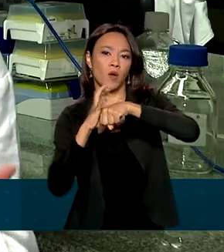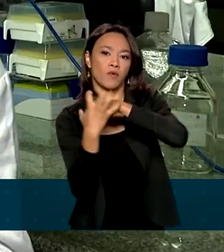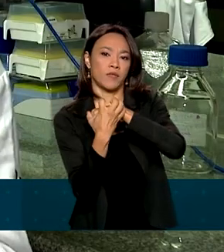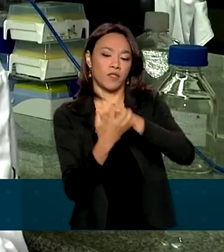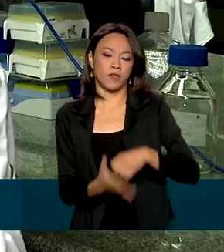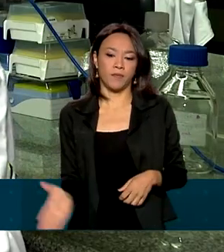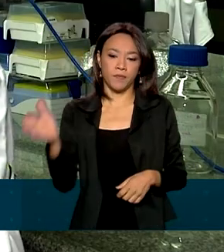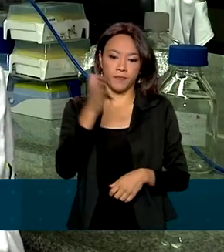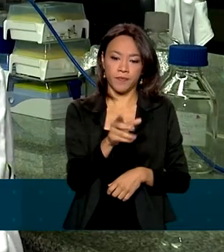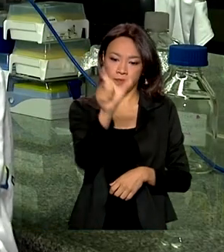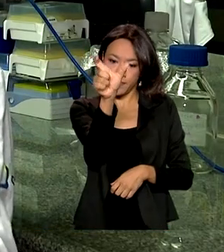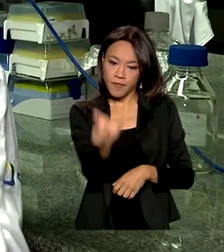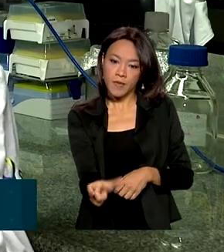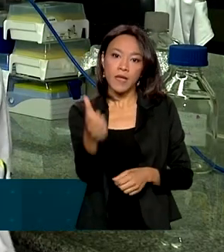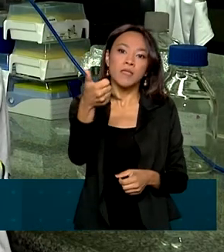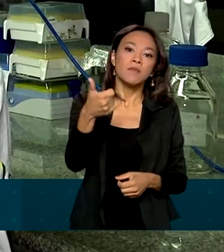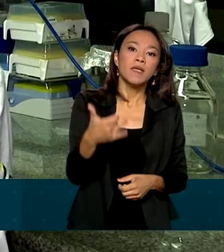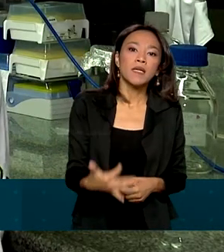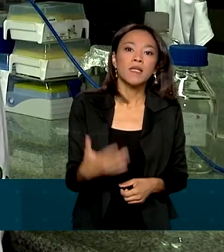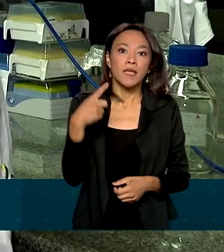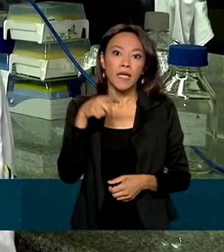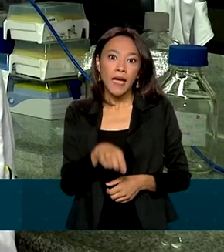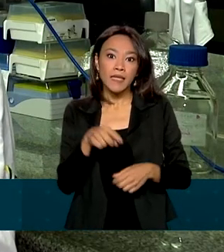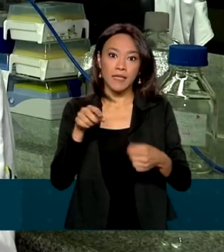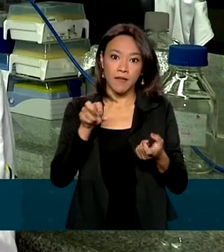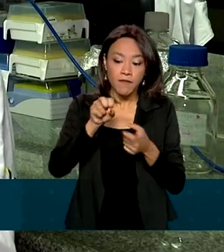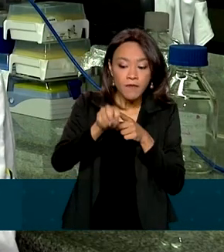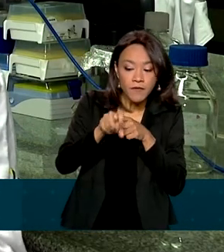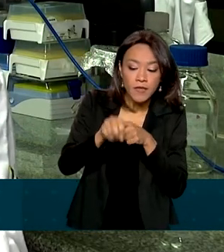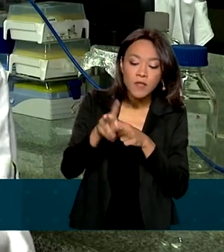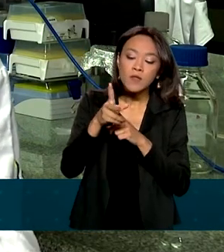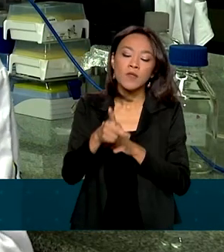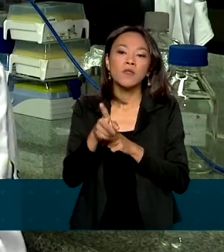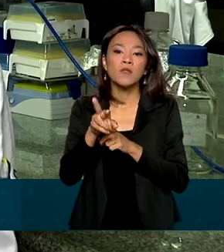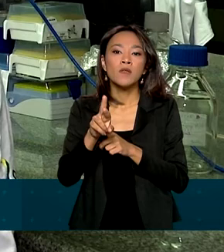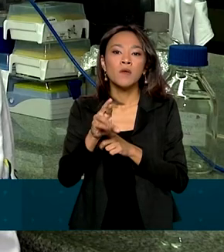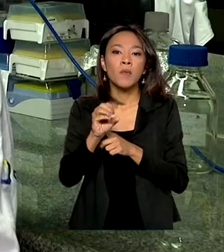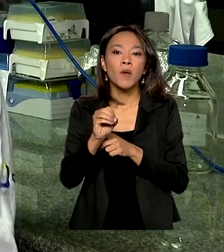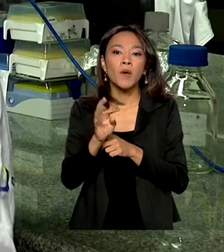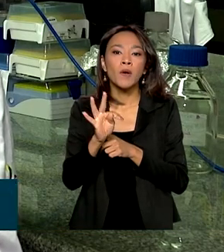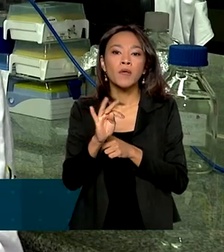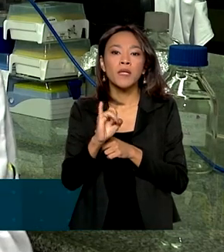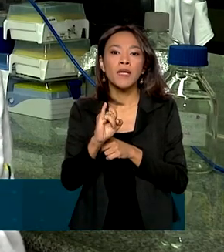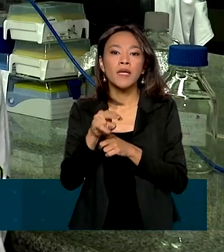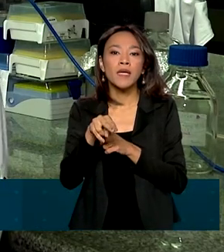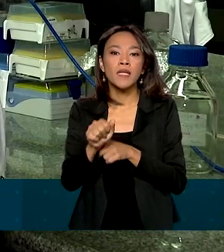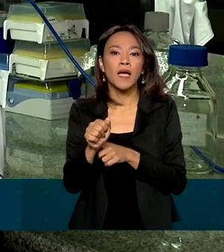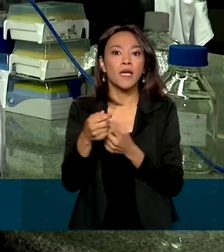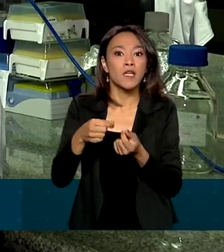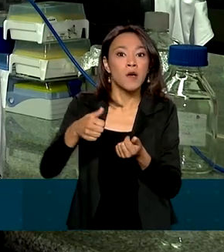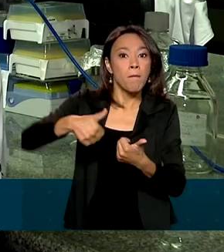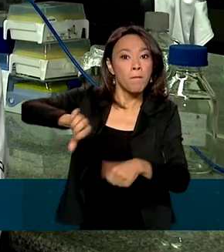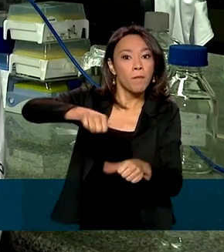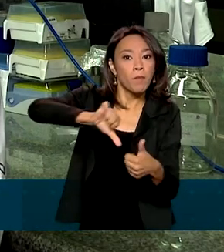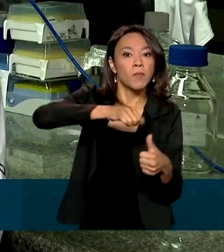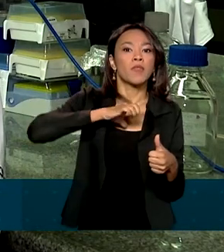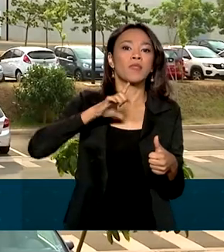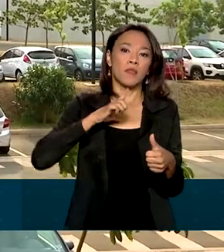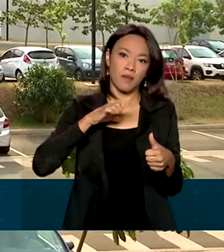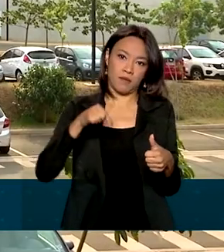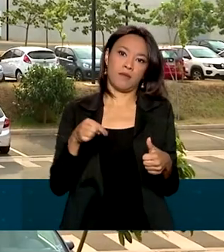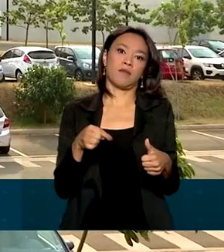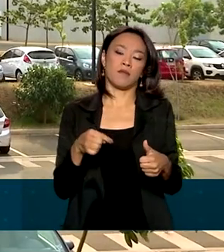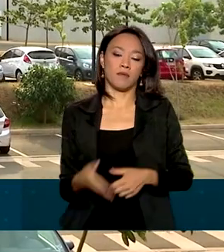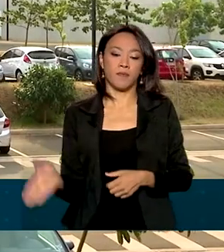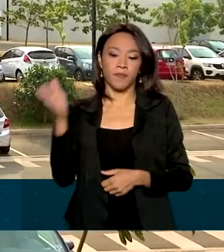Nós pudemos ver que essa proteína do vírus sofre algumas alterações e isso implica na modulação da sua atividade também.